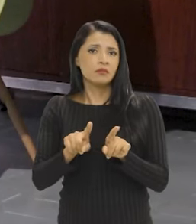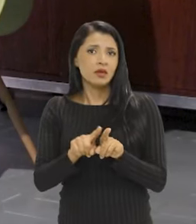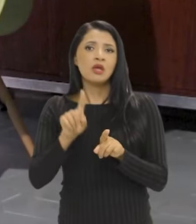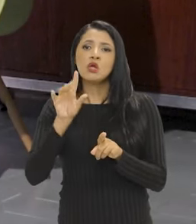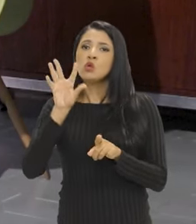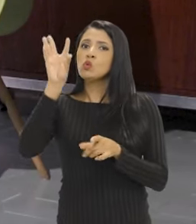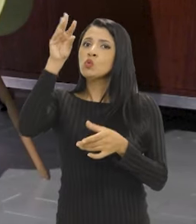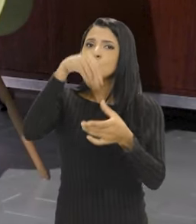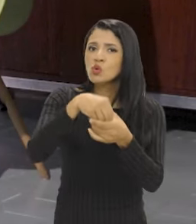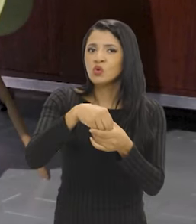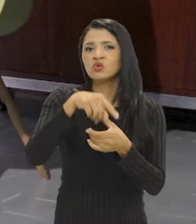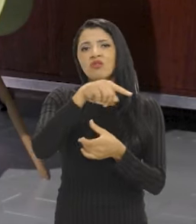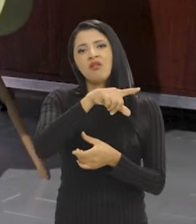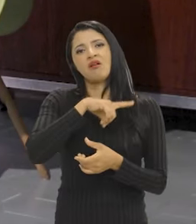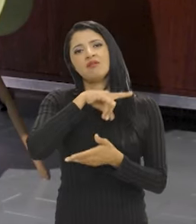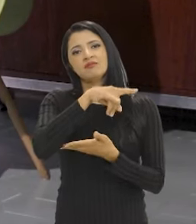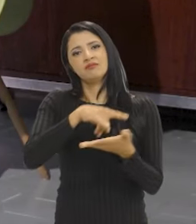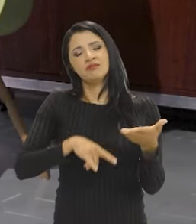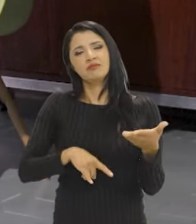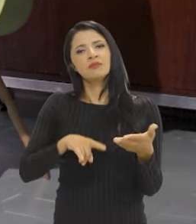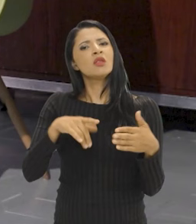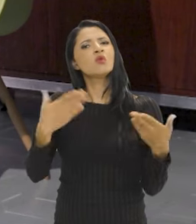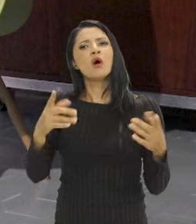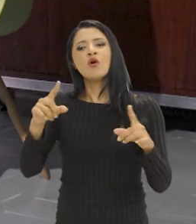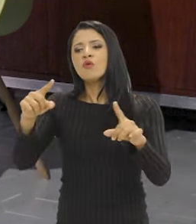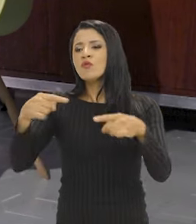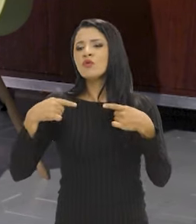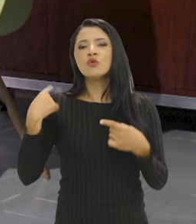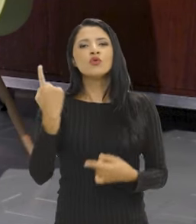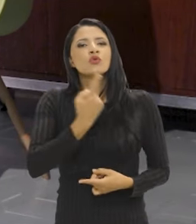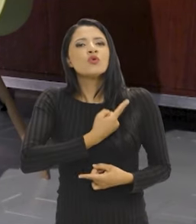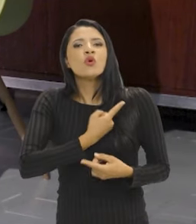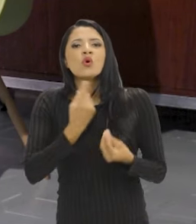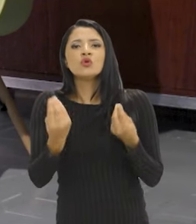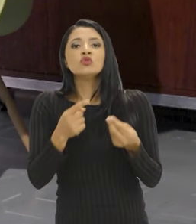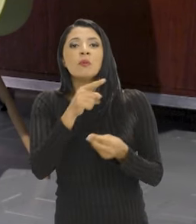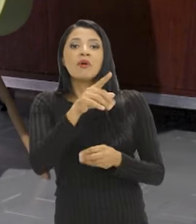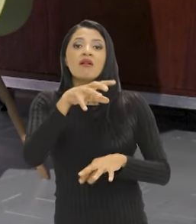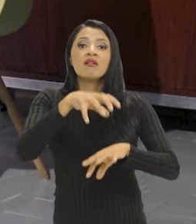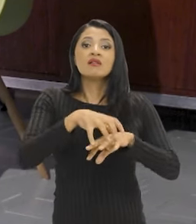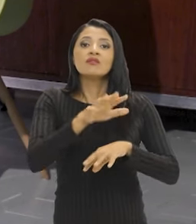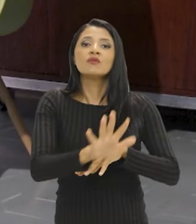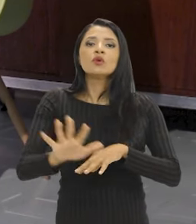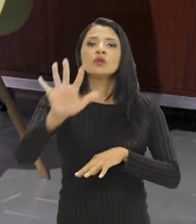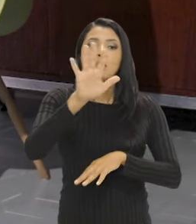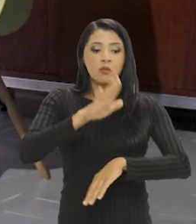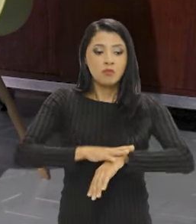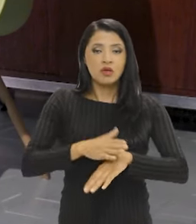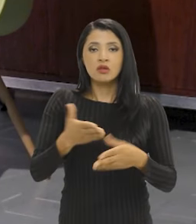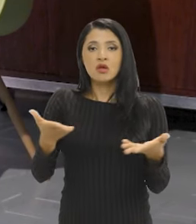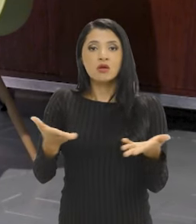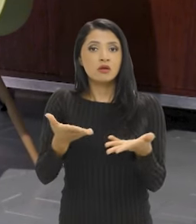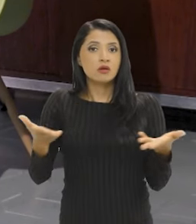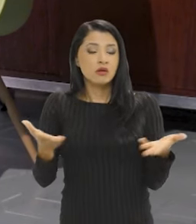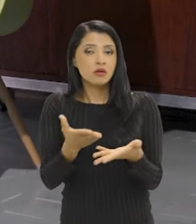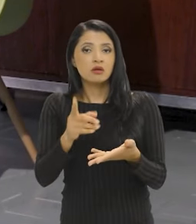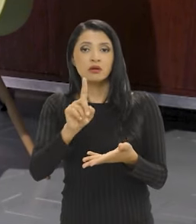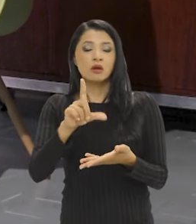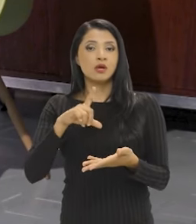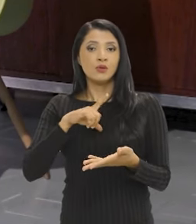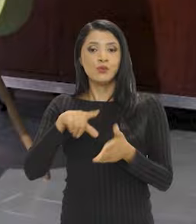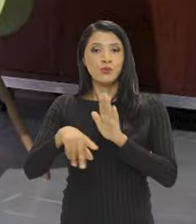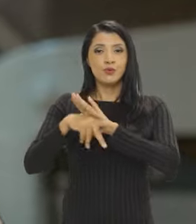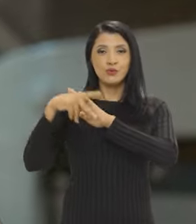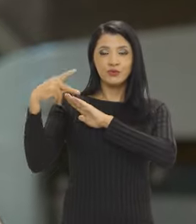ali. E aí o que a gente tem como desafio para o Arquivo Nacional neste momento em que